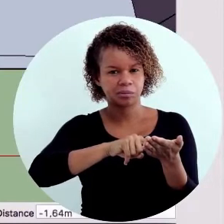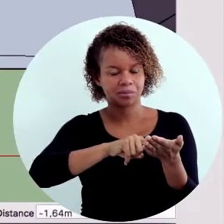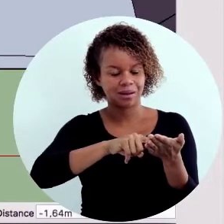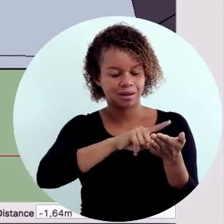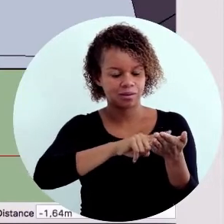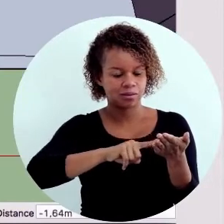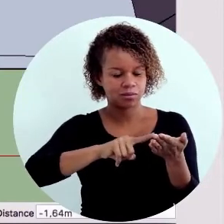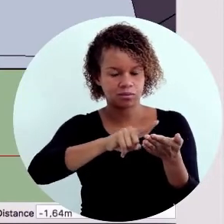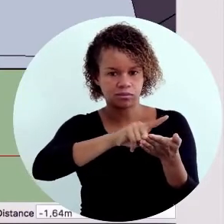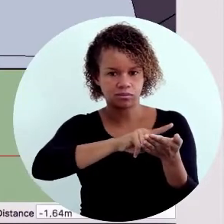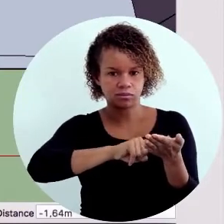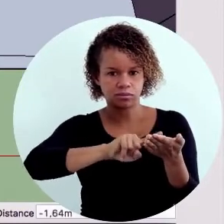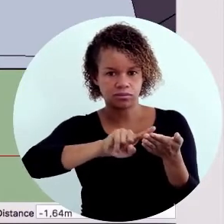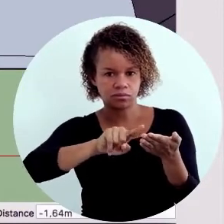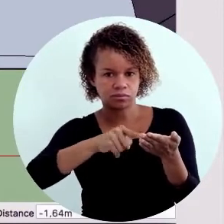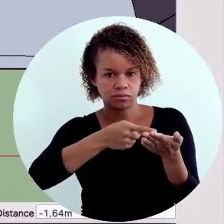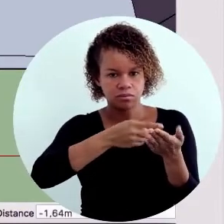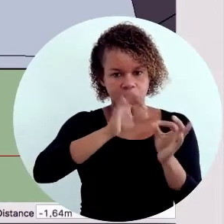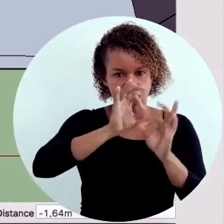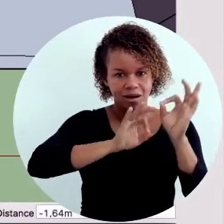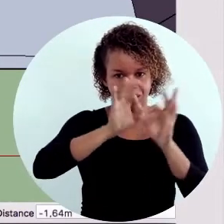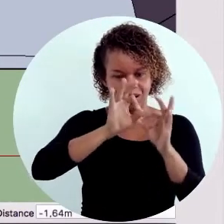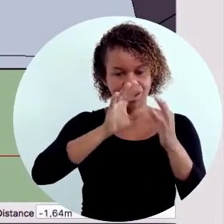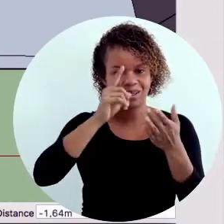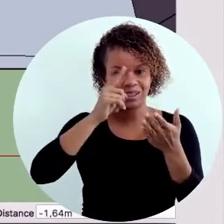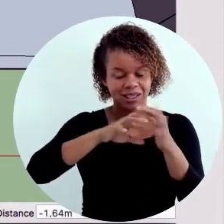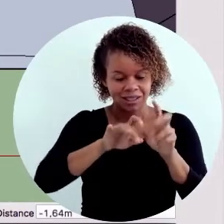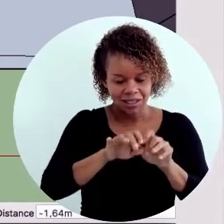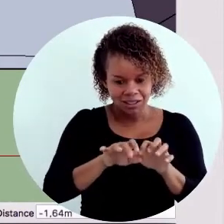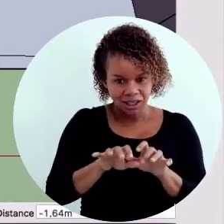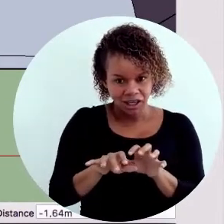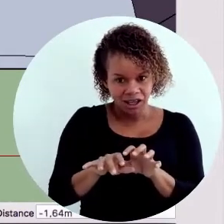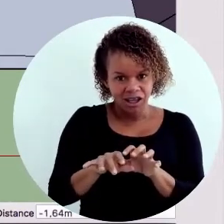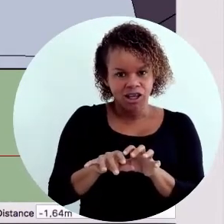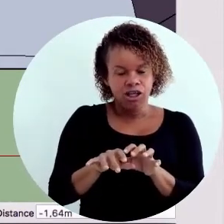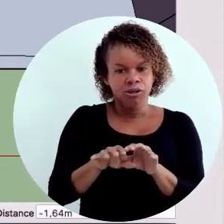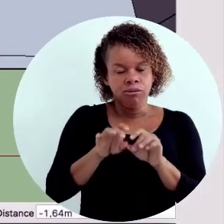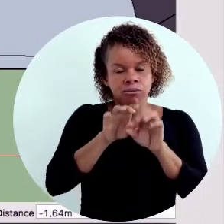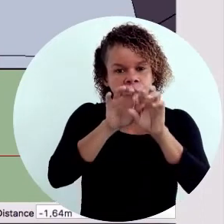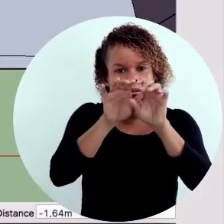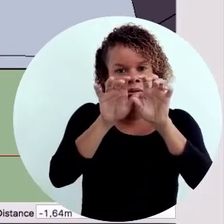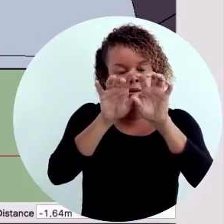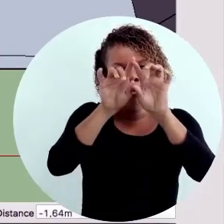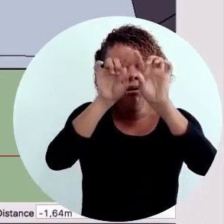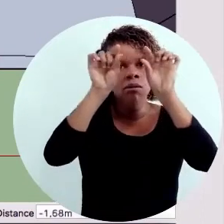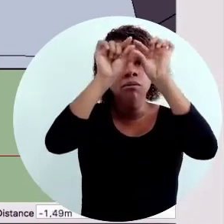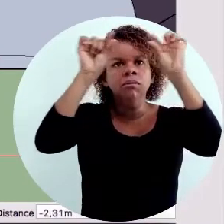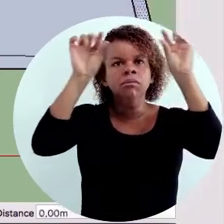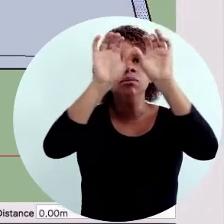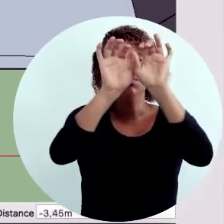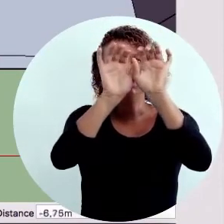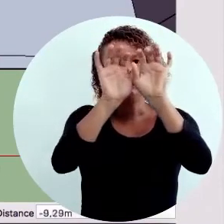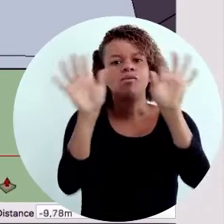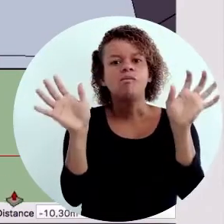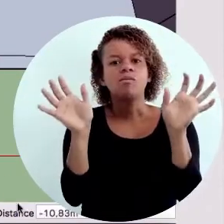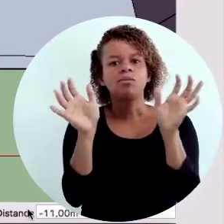posiciono para o lado que eu quero que seja feita a extrusão e digito na barra de dimensão